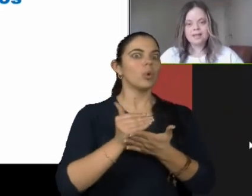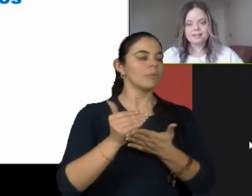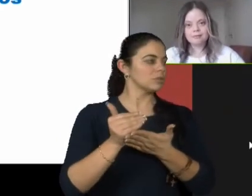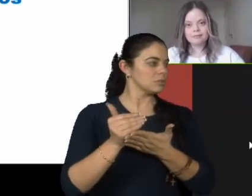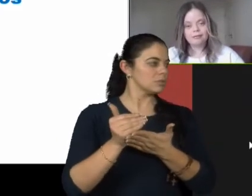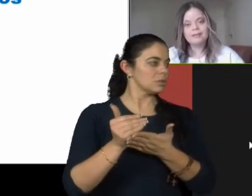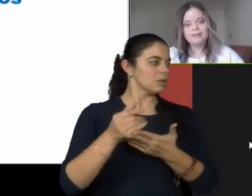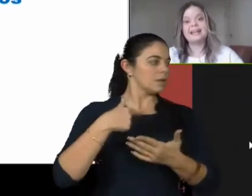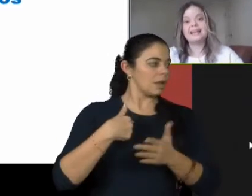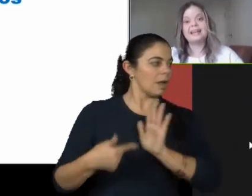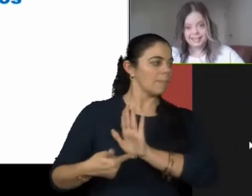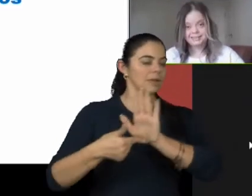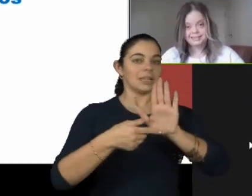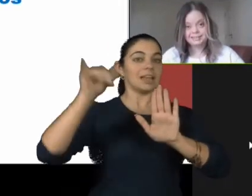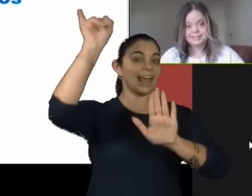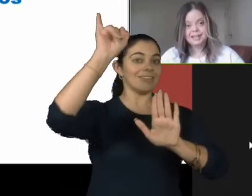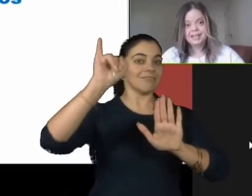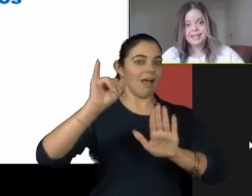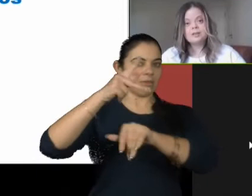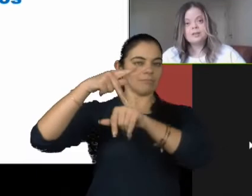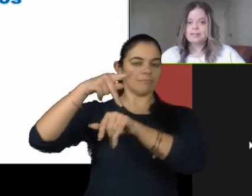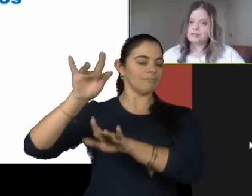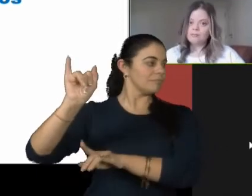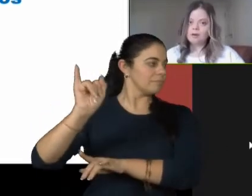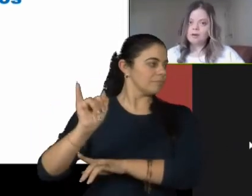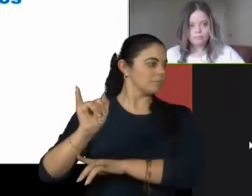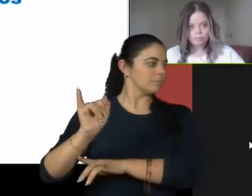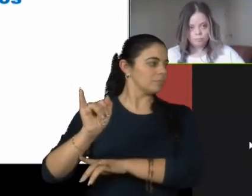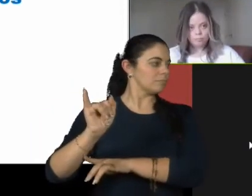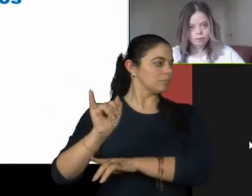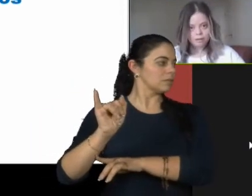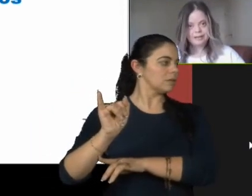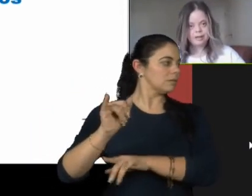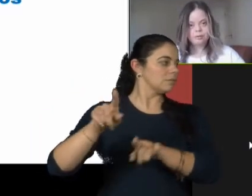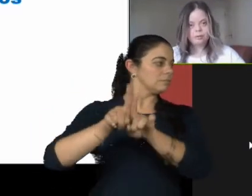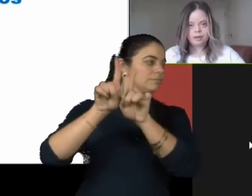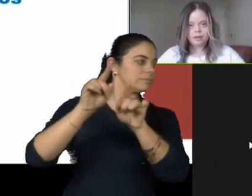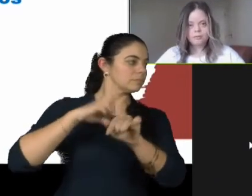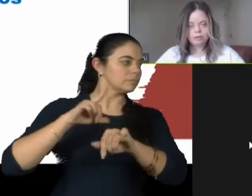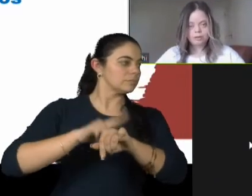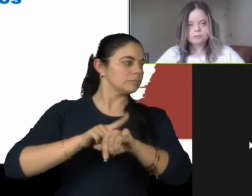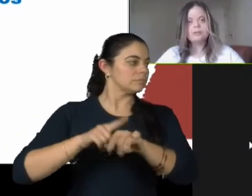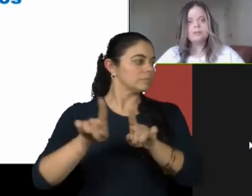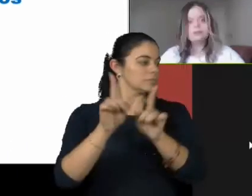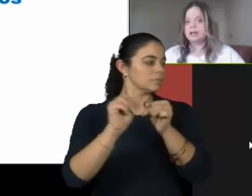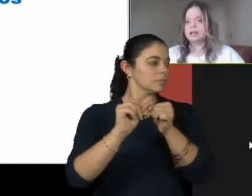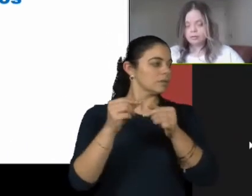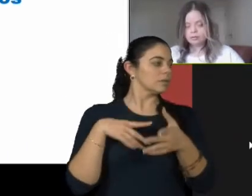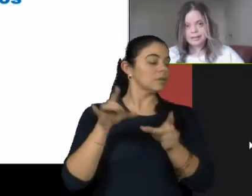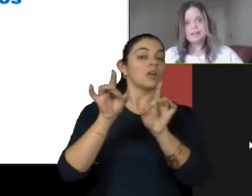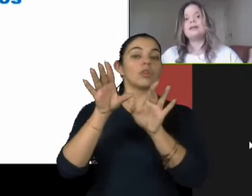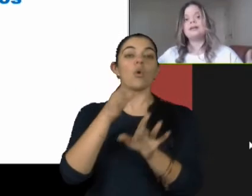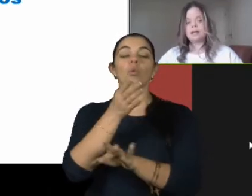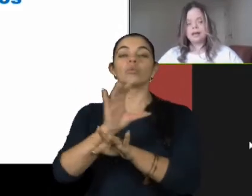apresentações na Itália. Nessa minha voz porque eu estou bem com o diretor. Acho que começou na